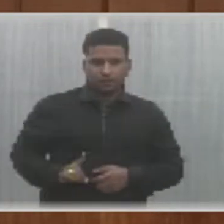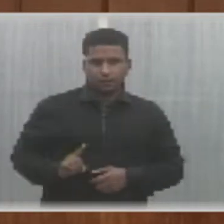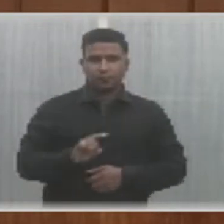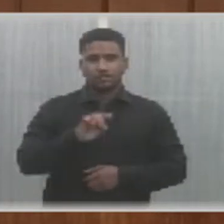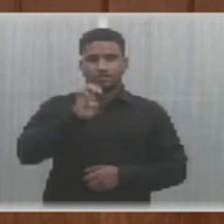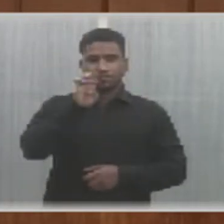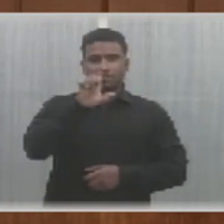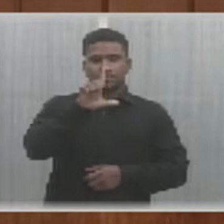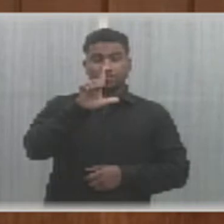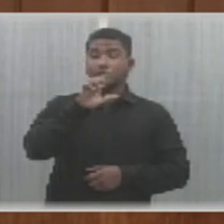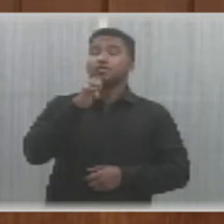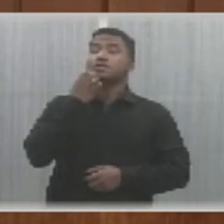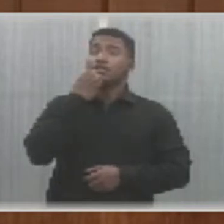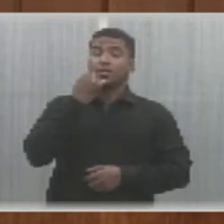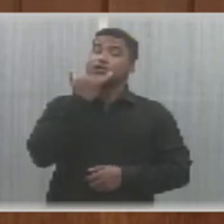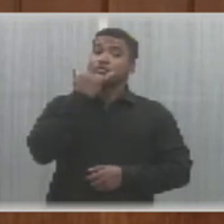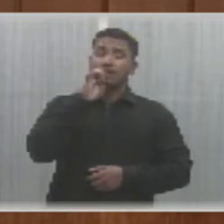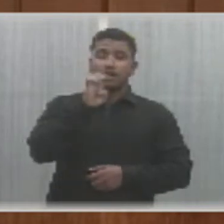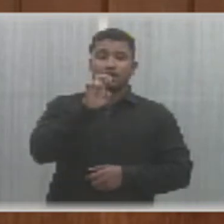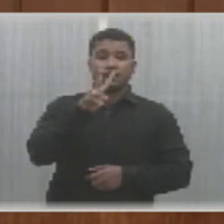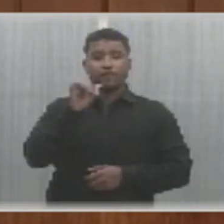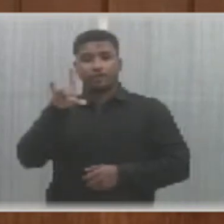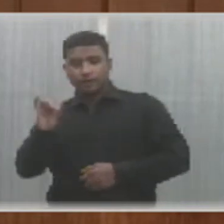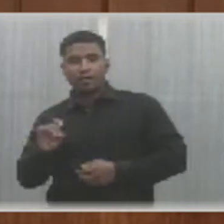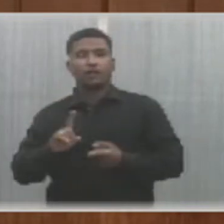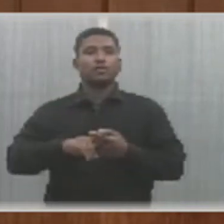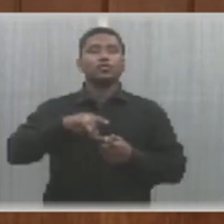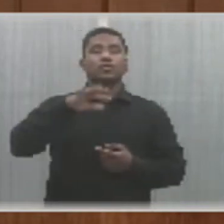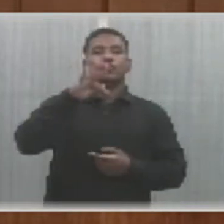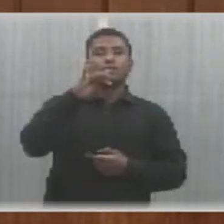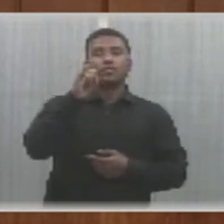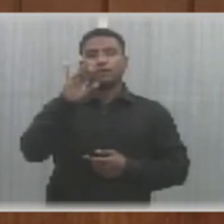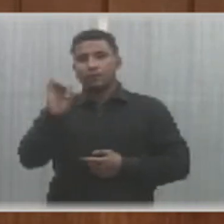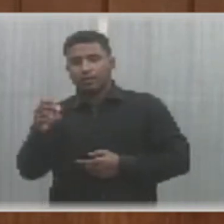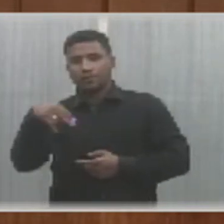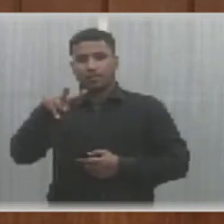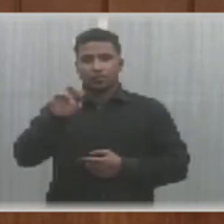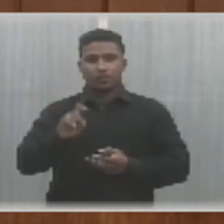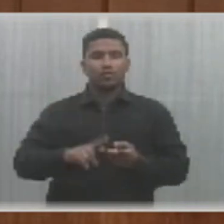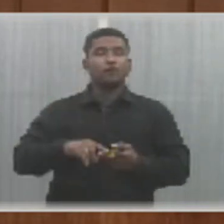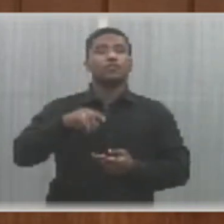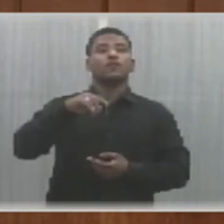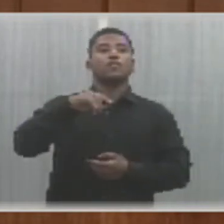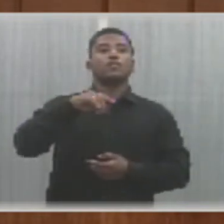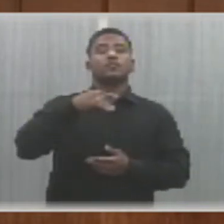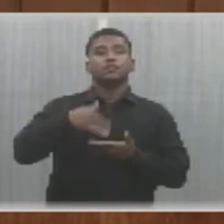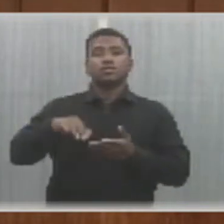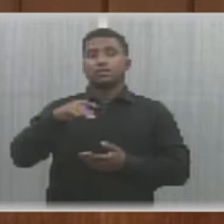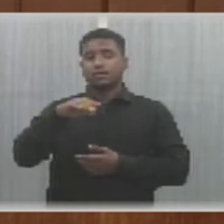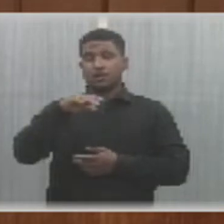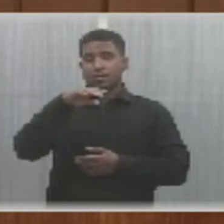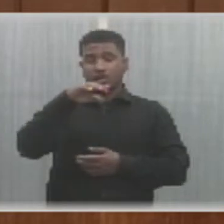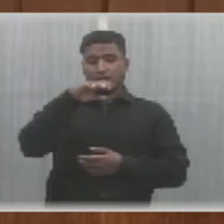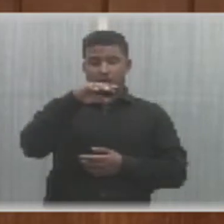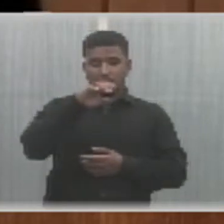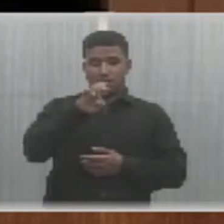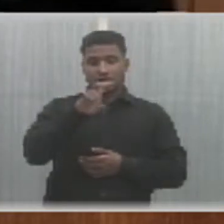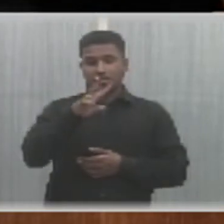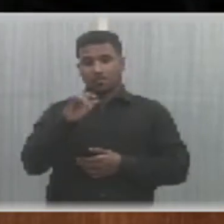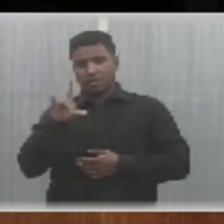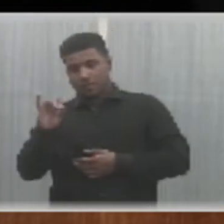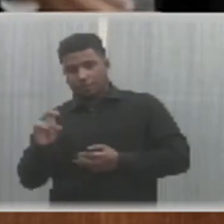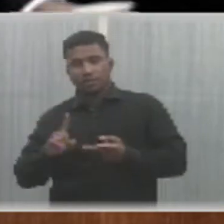Evaldo Gomes, Franzé Silva e Fábio Novo, e secretariado pelos senhores deputados Fábio Novo e Evaldo Gomes. Pequeno